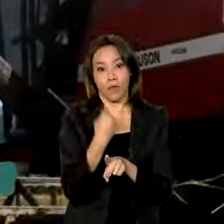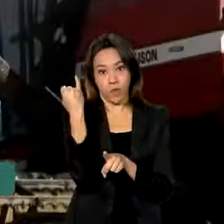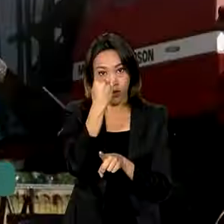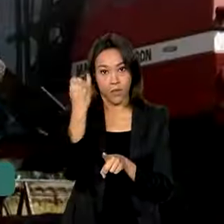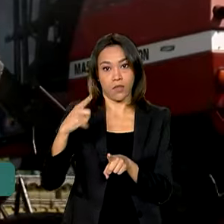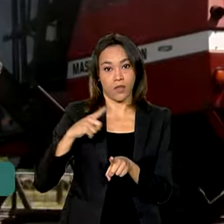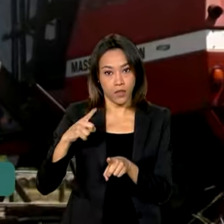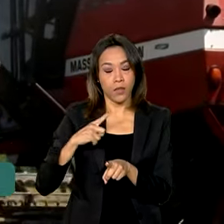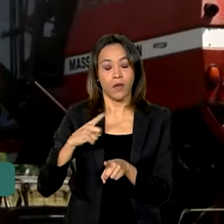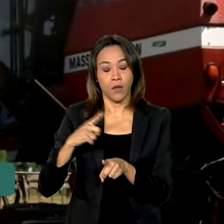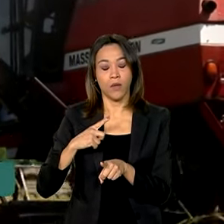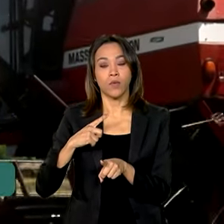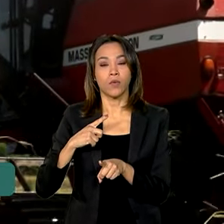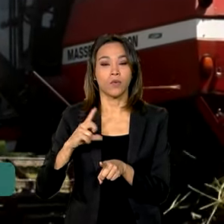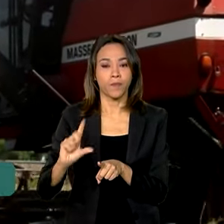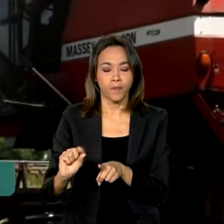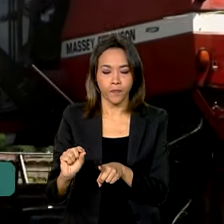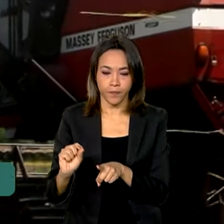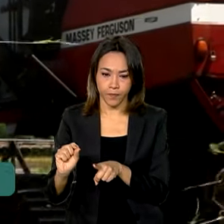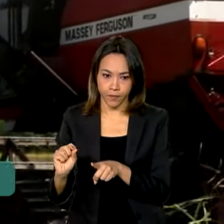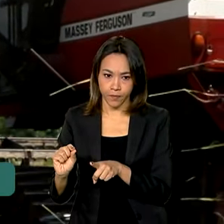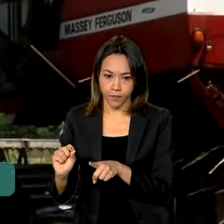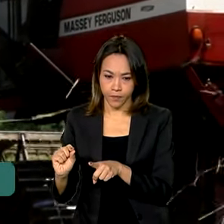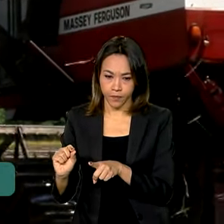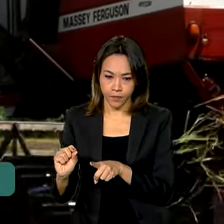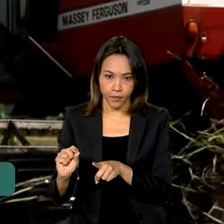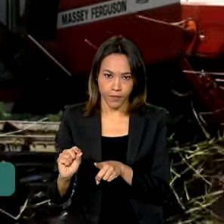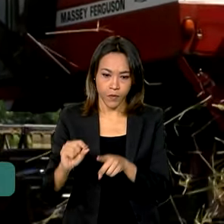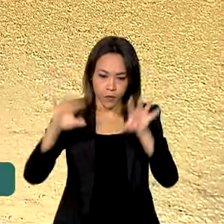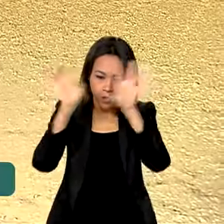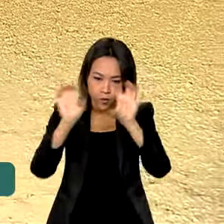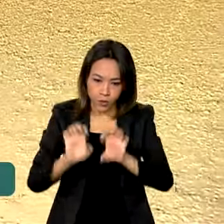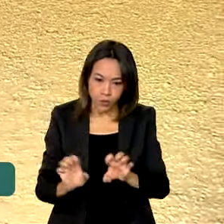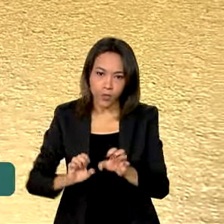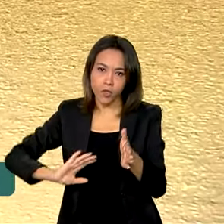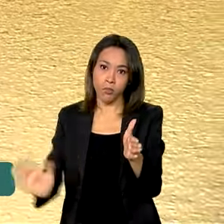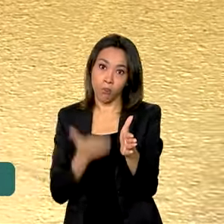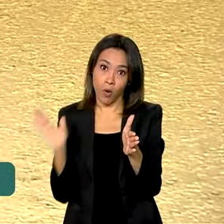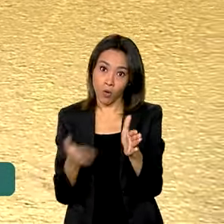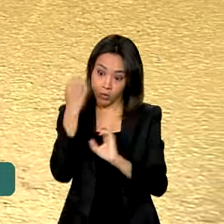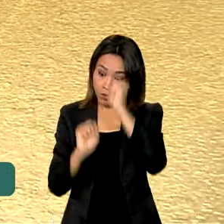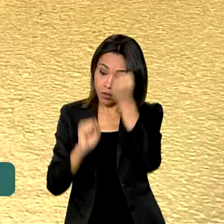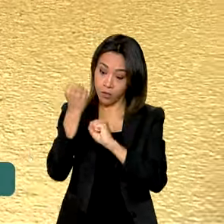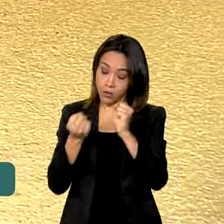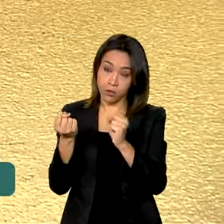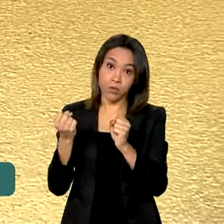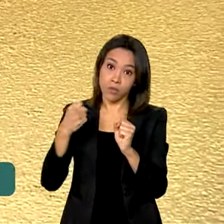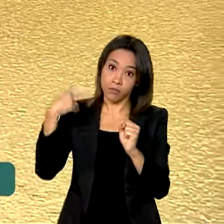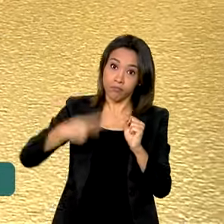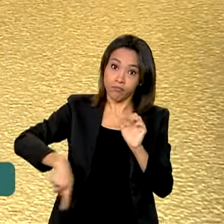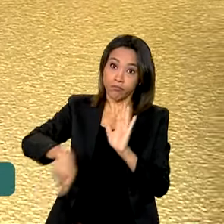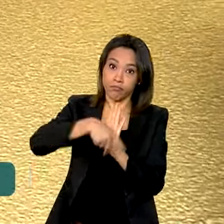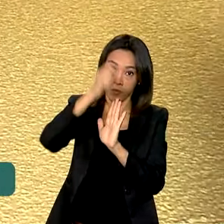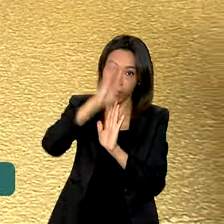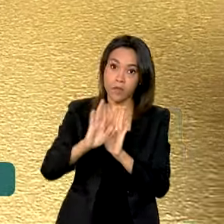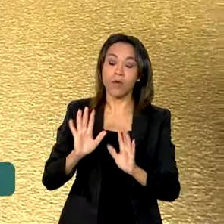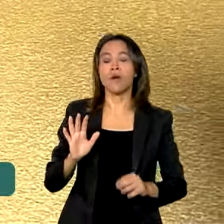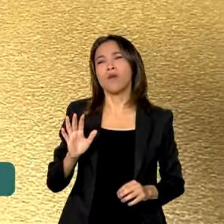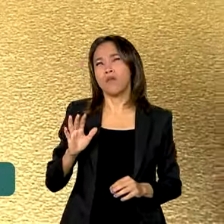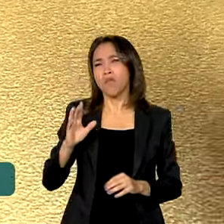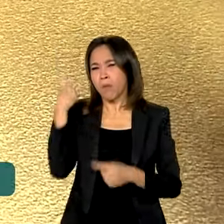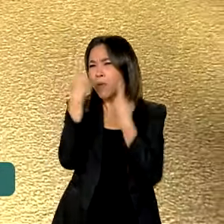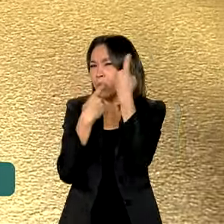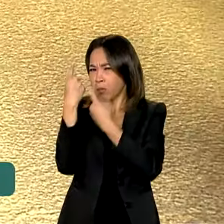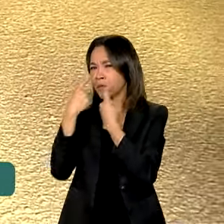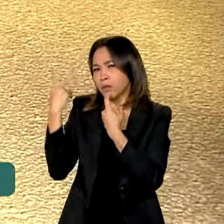termos essa estrutura produtiva nacional. E aí, para nós aqui, a preocupação maior do Ministério